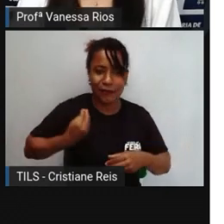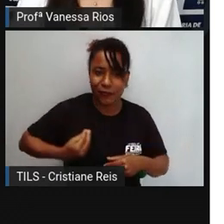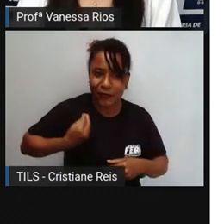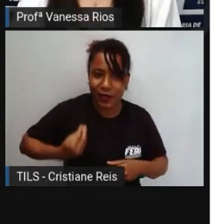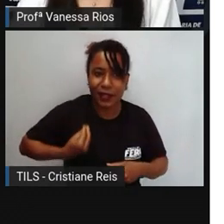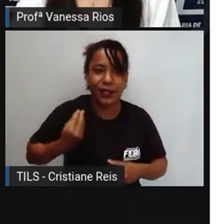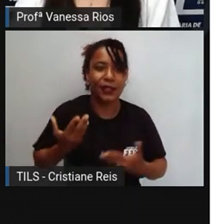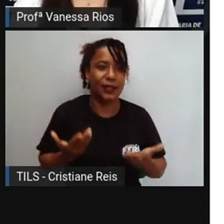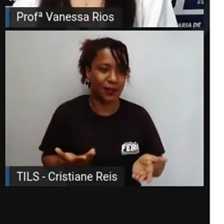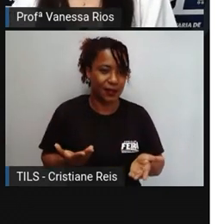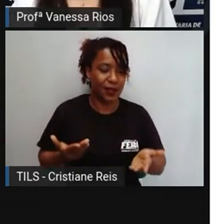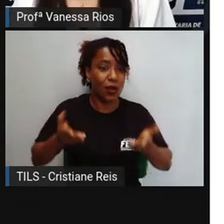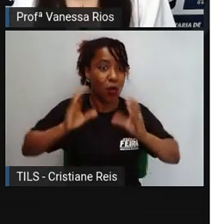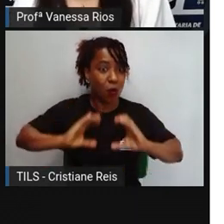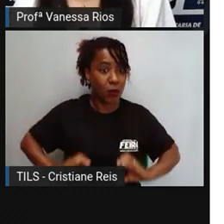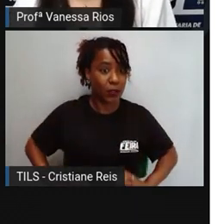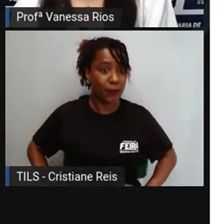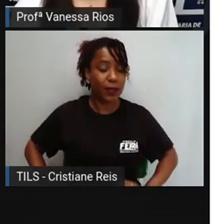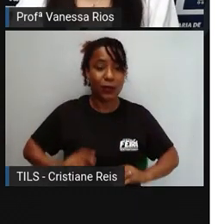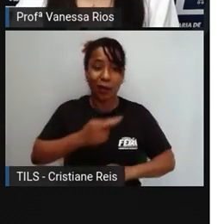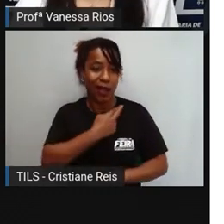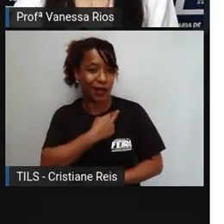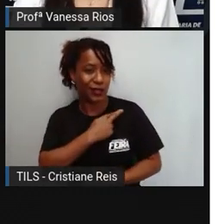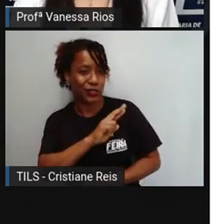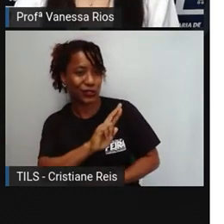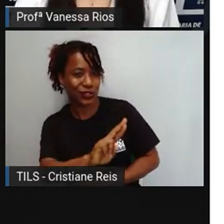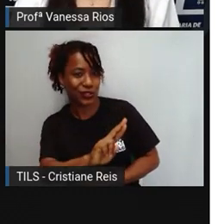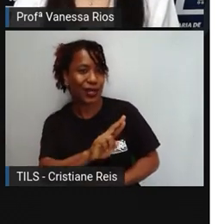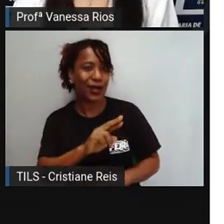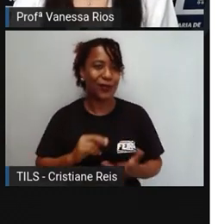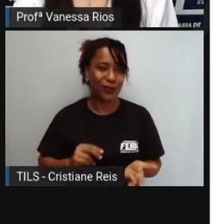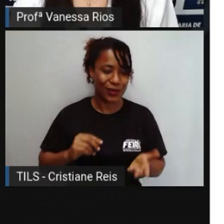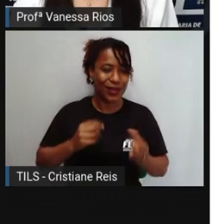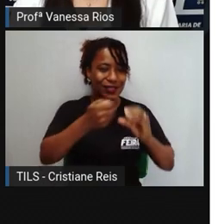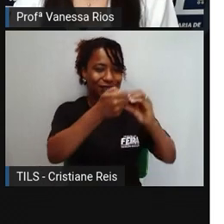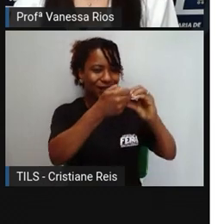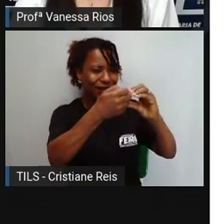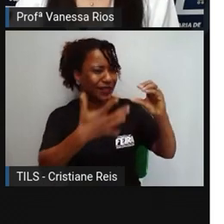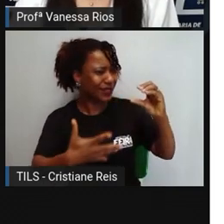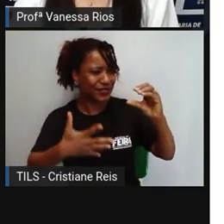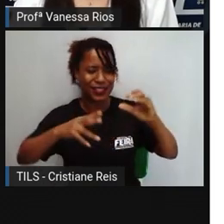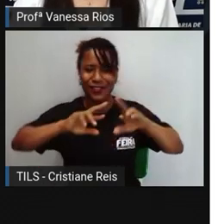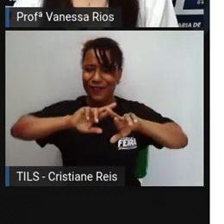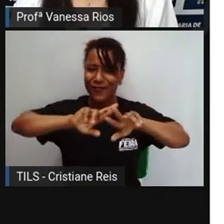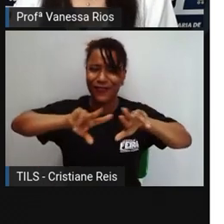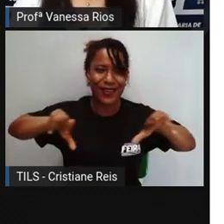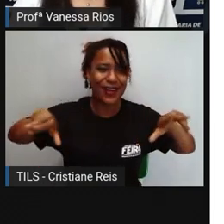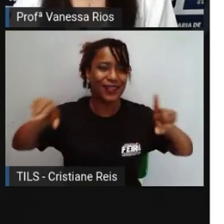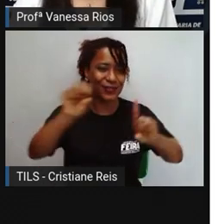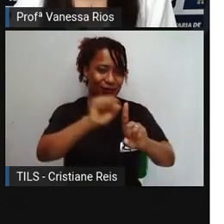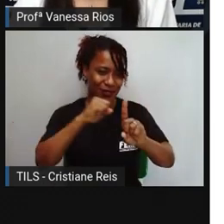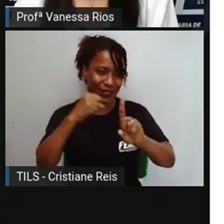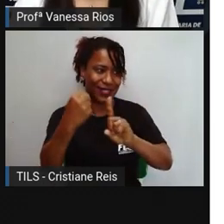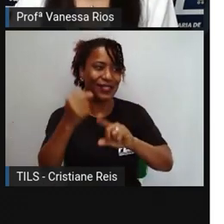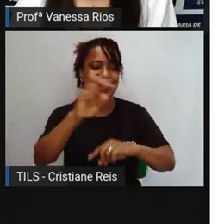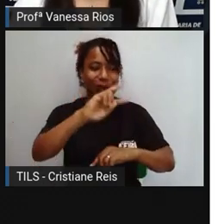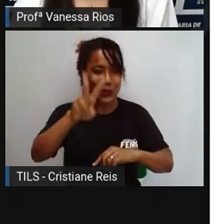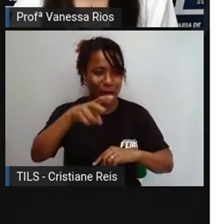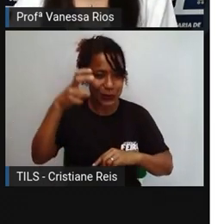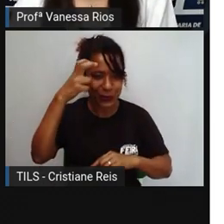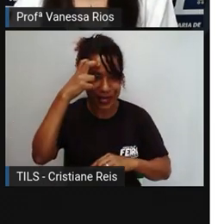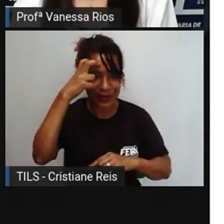as características religiosas e todas as características sociais e culturais dessas